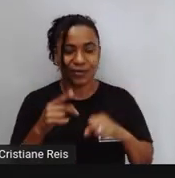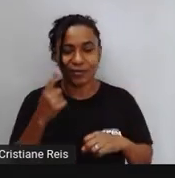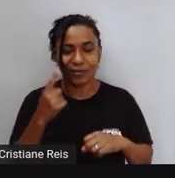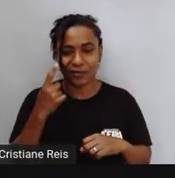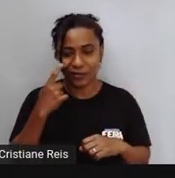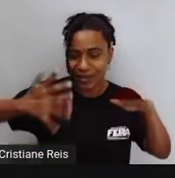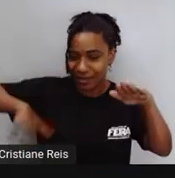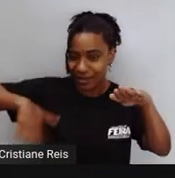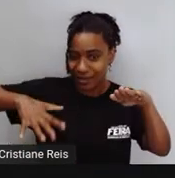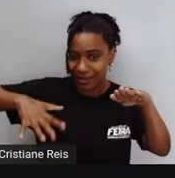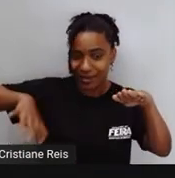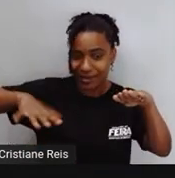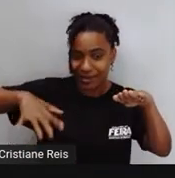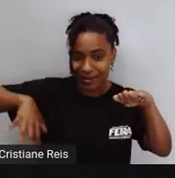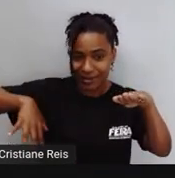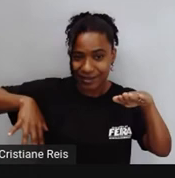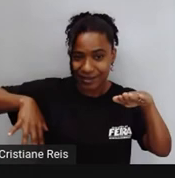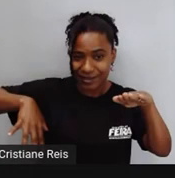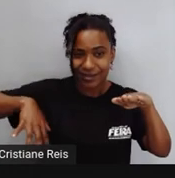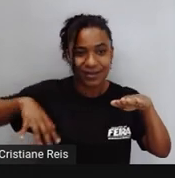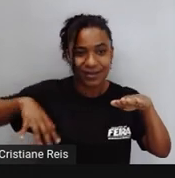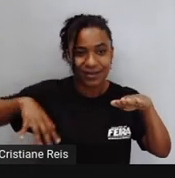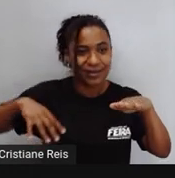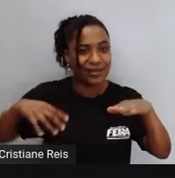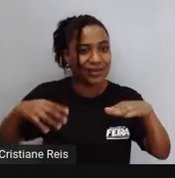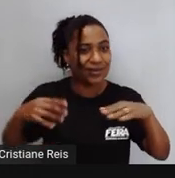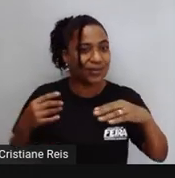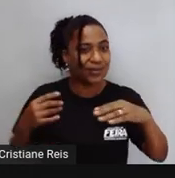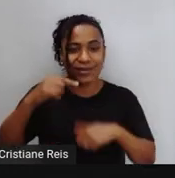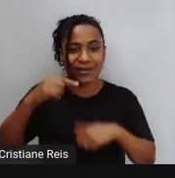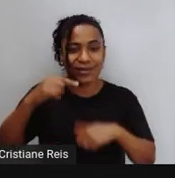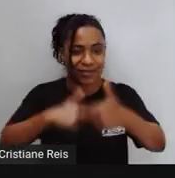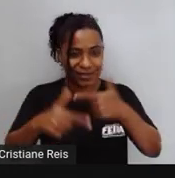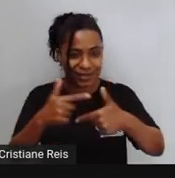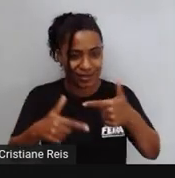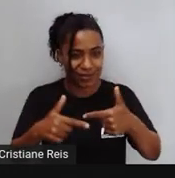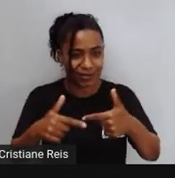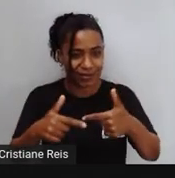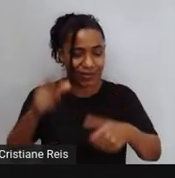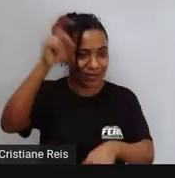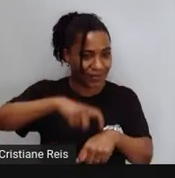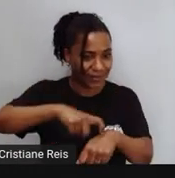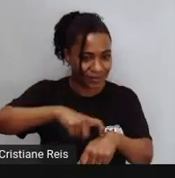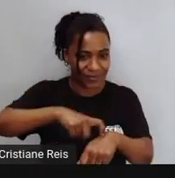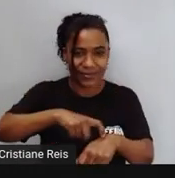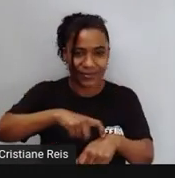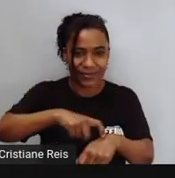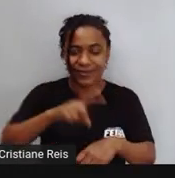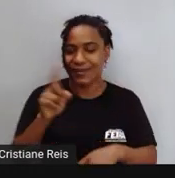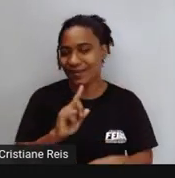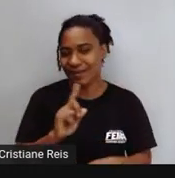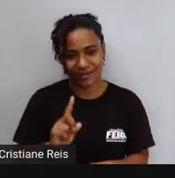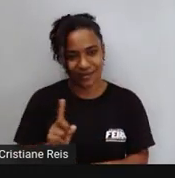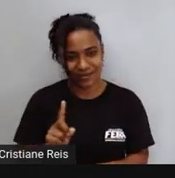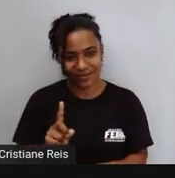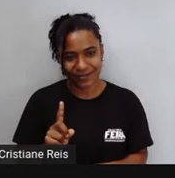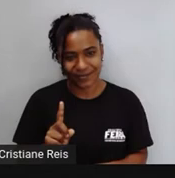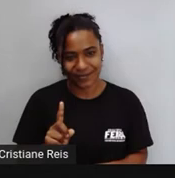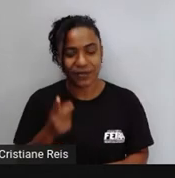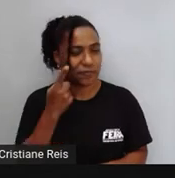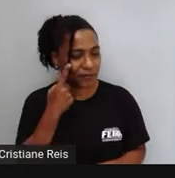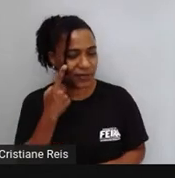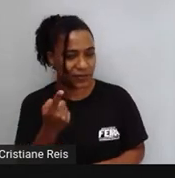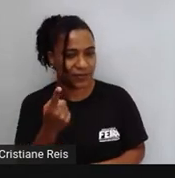Swing Para expressar uma ação Que alguém está praticando Então observem o exemplo